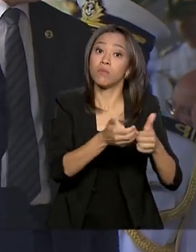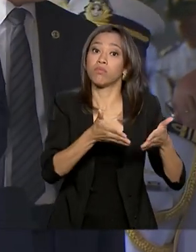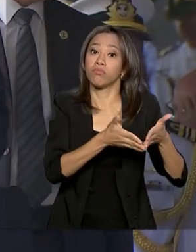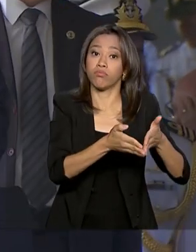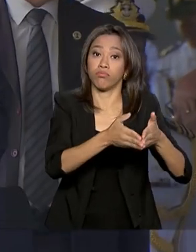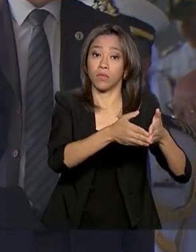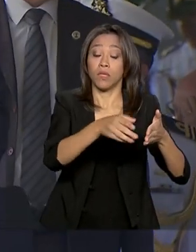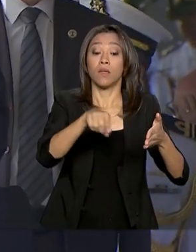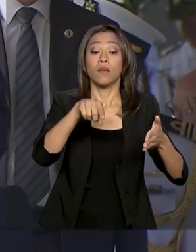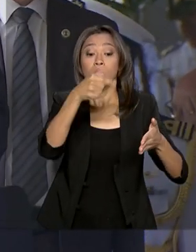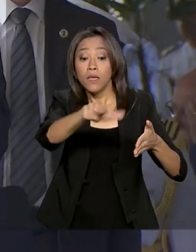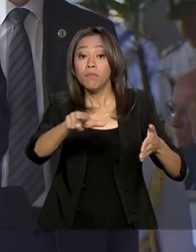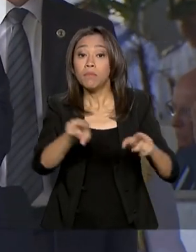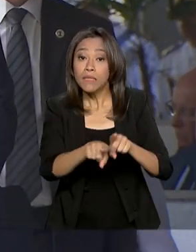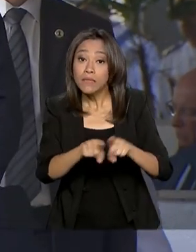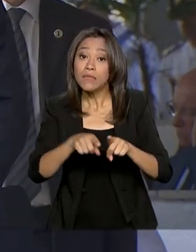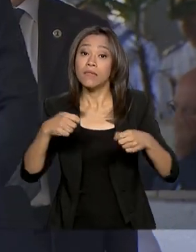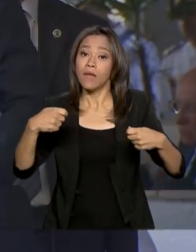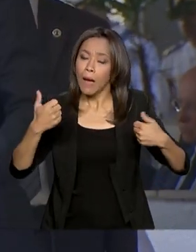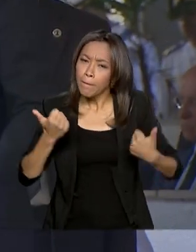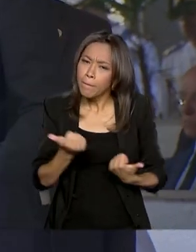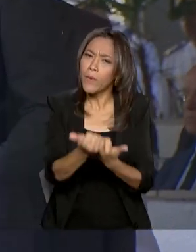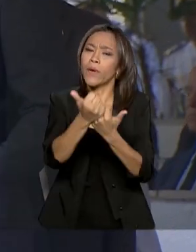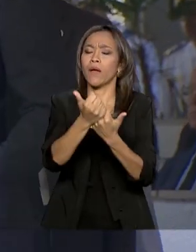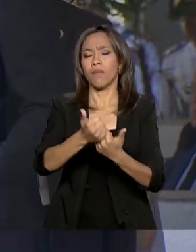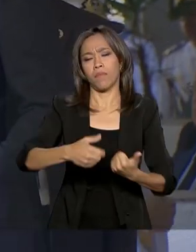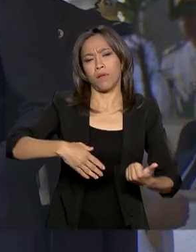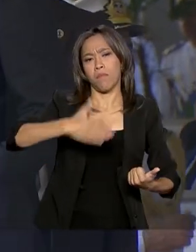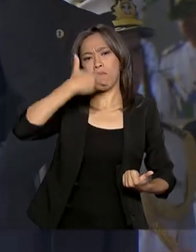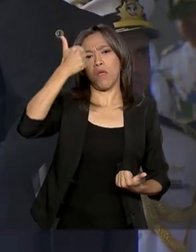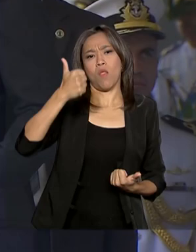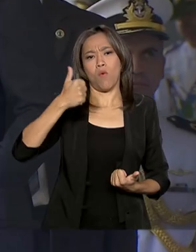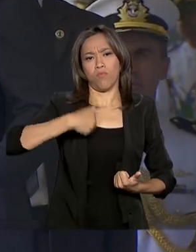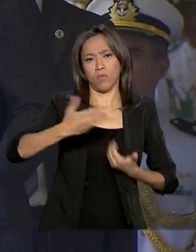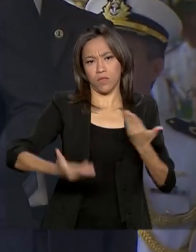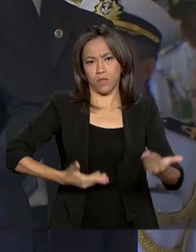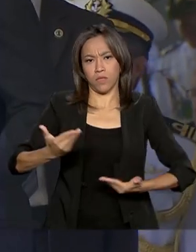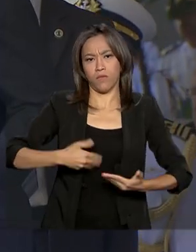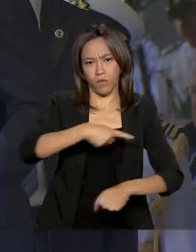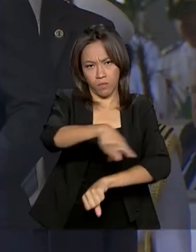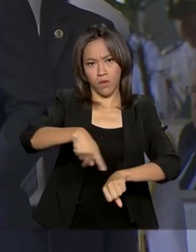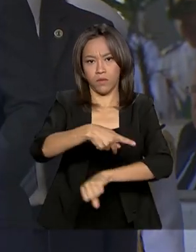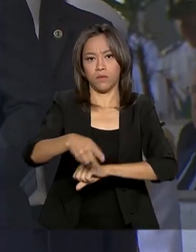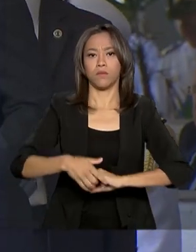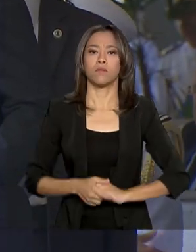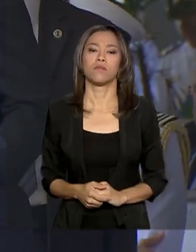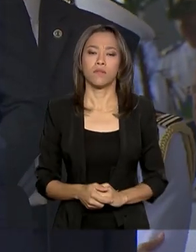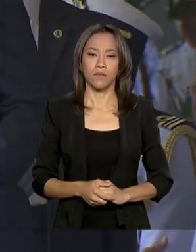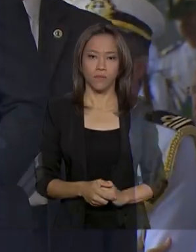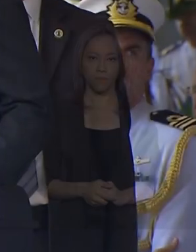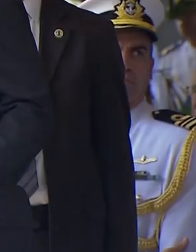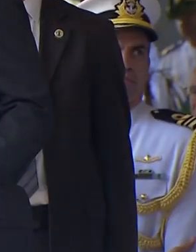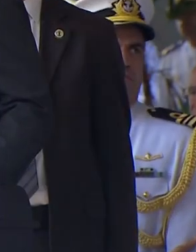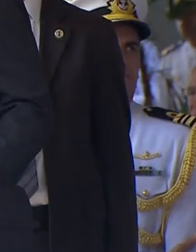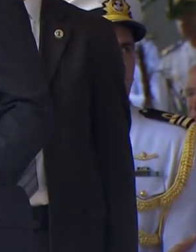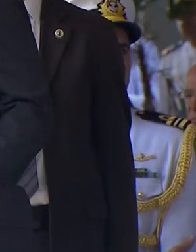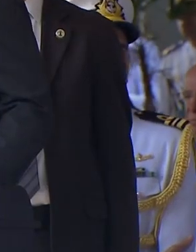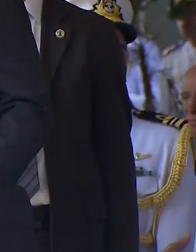ampliar o apoio aos militares para que possam melhor servir à nação. Cada vez mais, dar meios